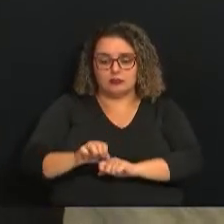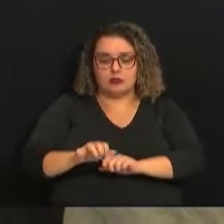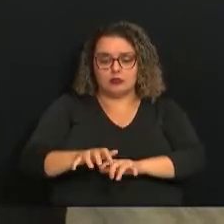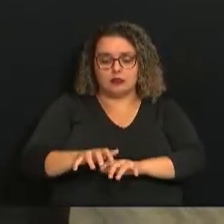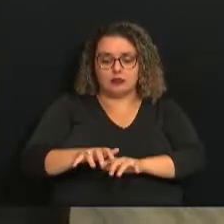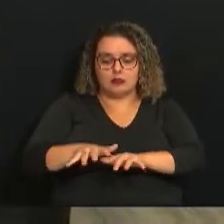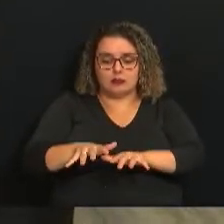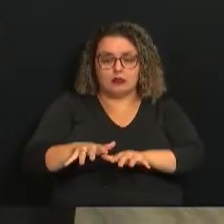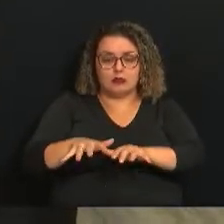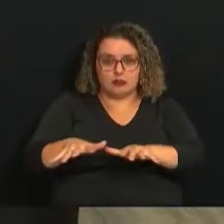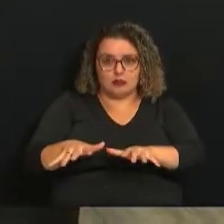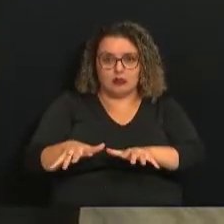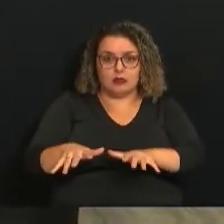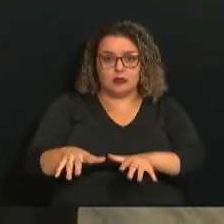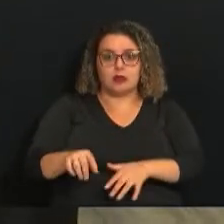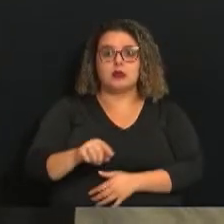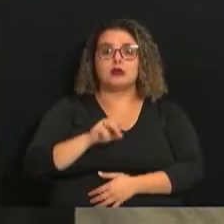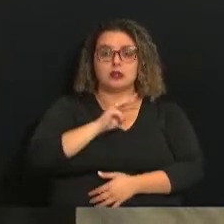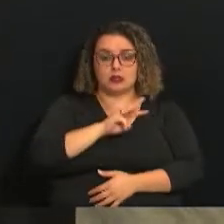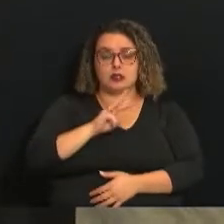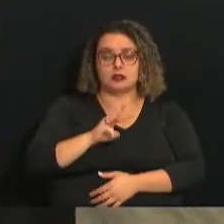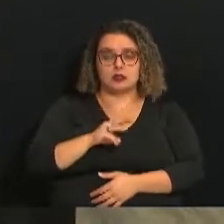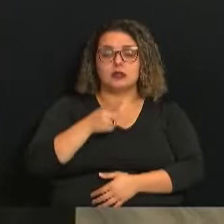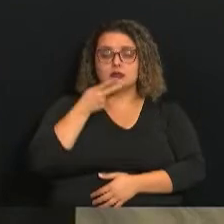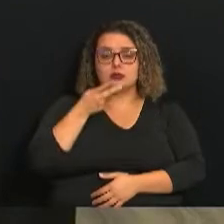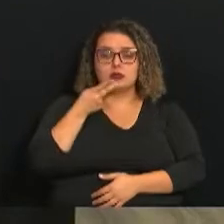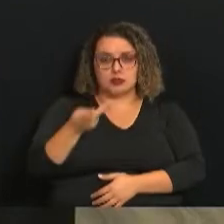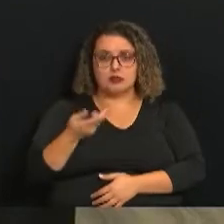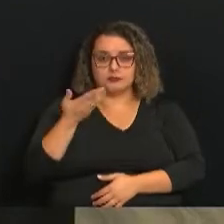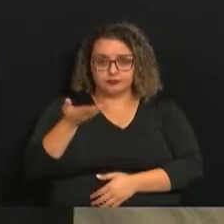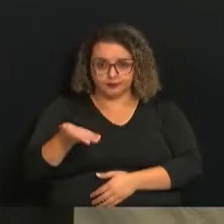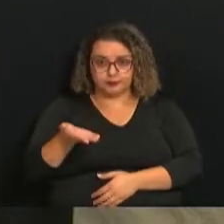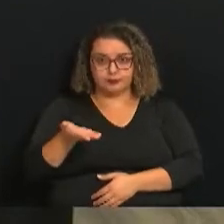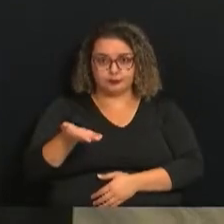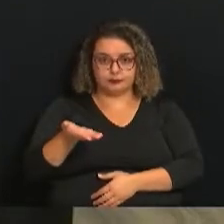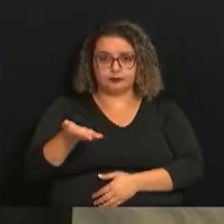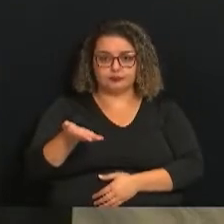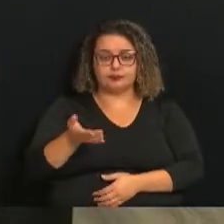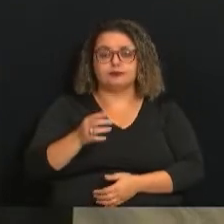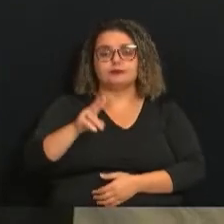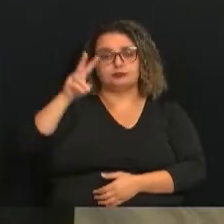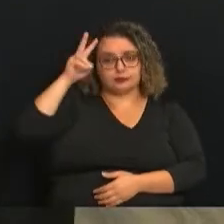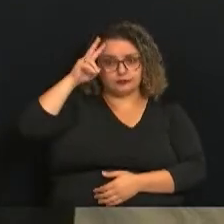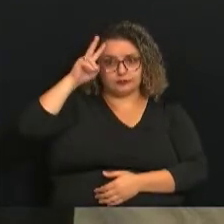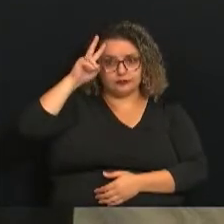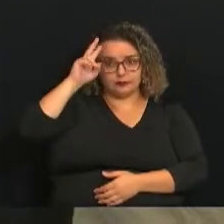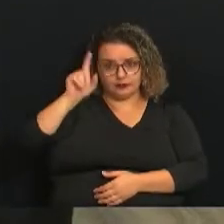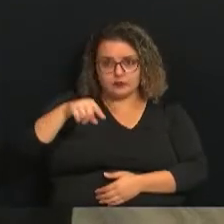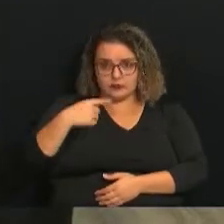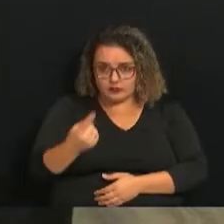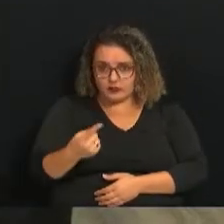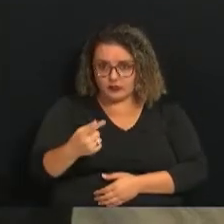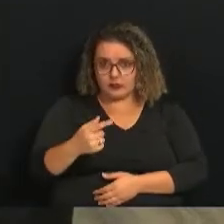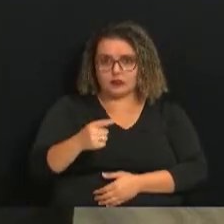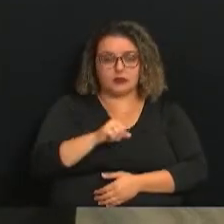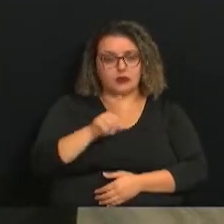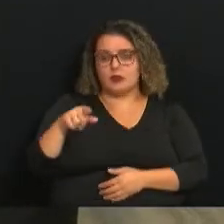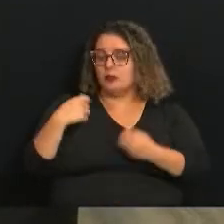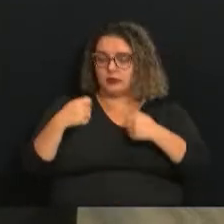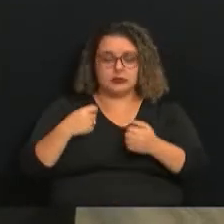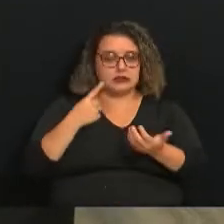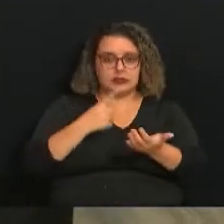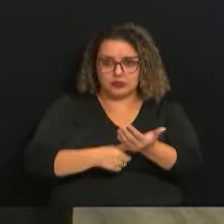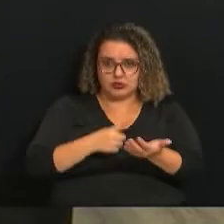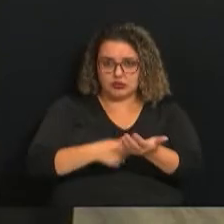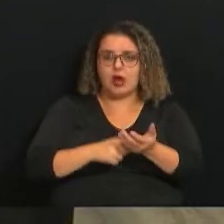fala aqui, vacina.campinas.sp.gov.br, apesar de segunda-feira, a partir da próxima segunda, você pode ir